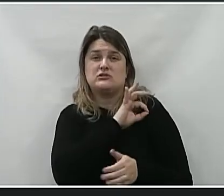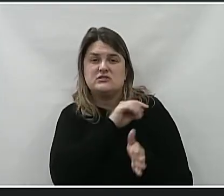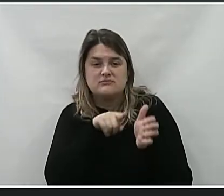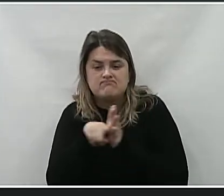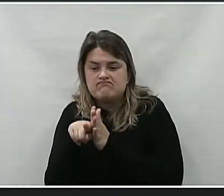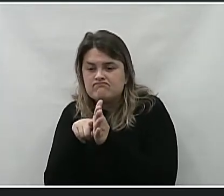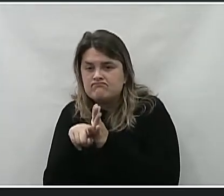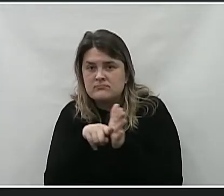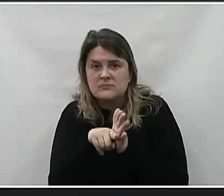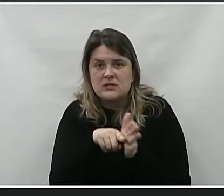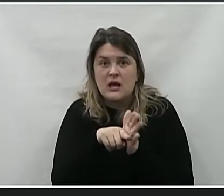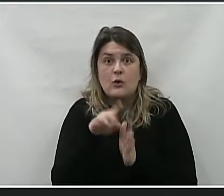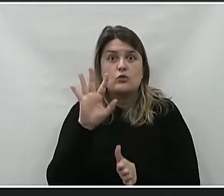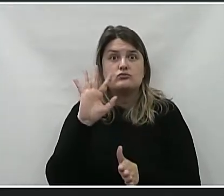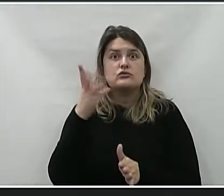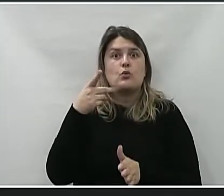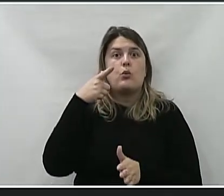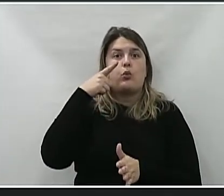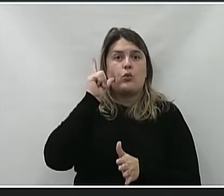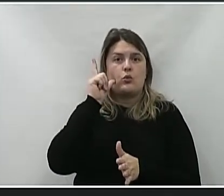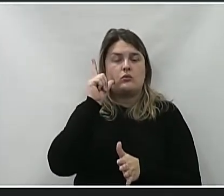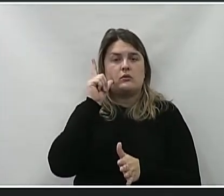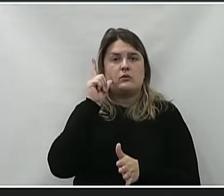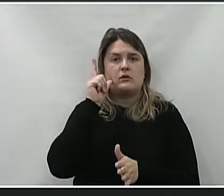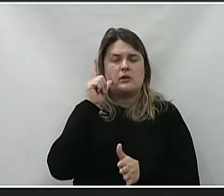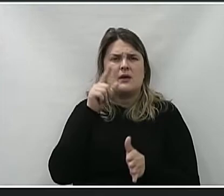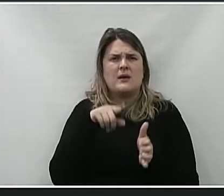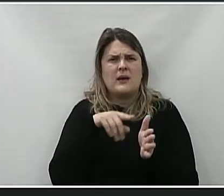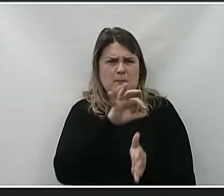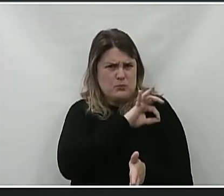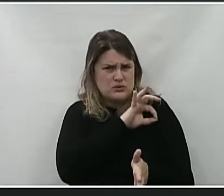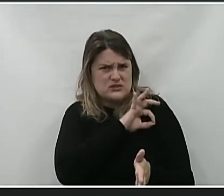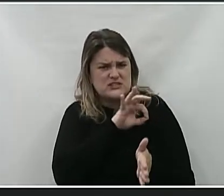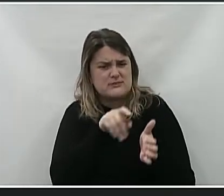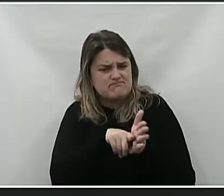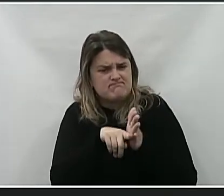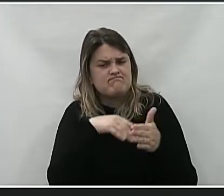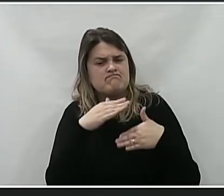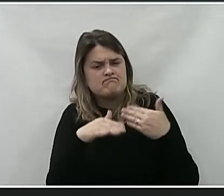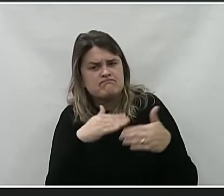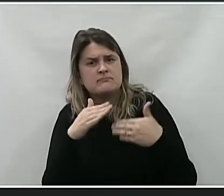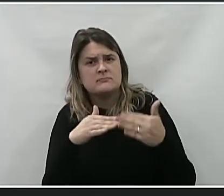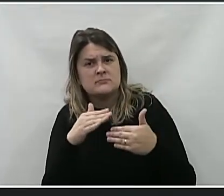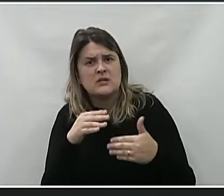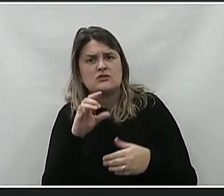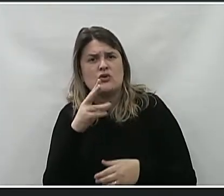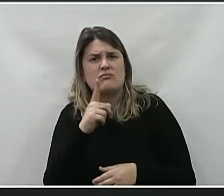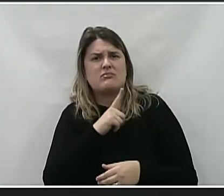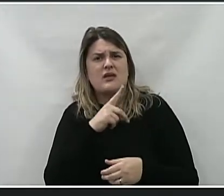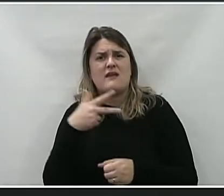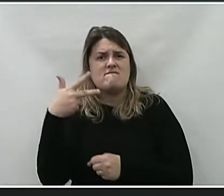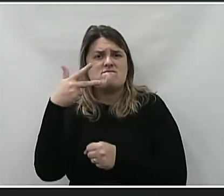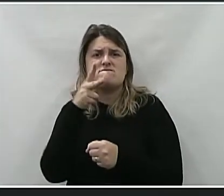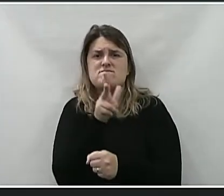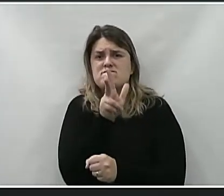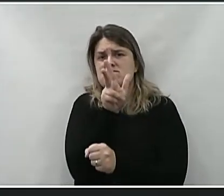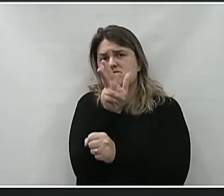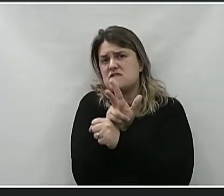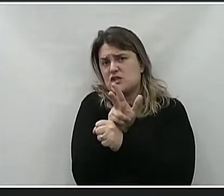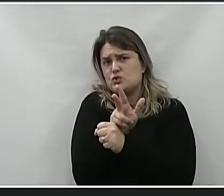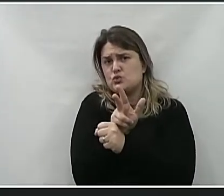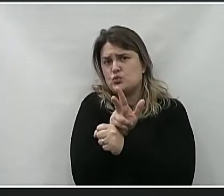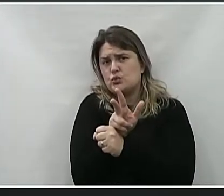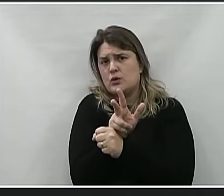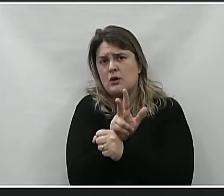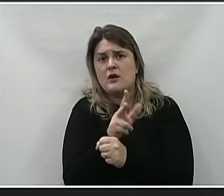o crime aconteceu ontem, as investigações estão em andamento. Um vídeo da parte de fora está dizendo uma